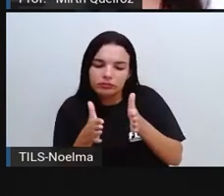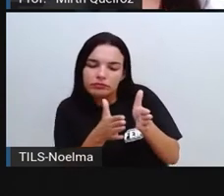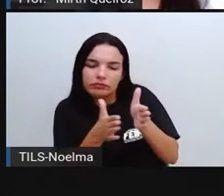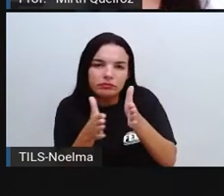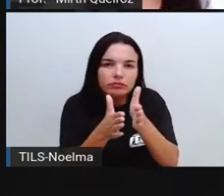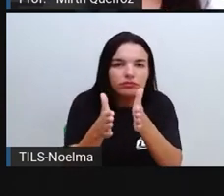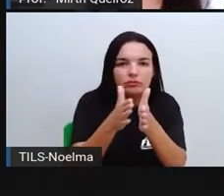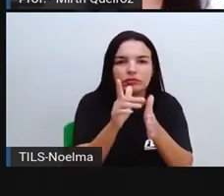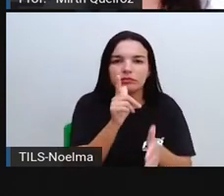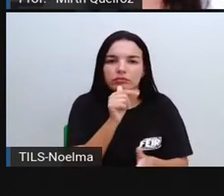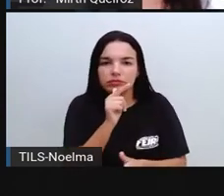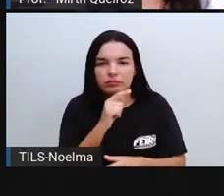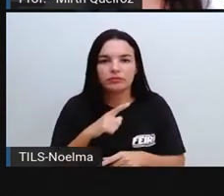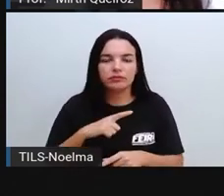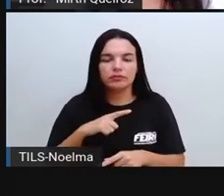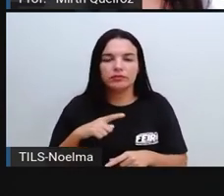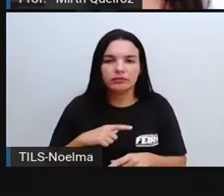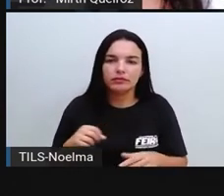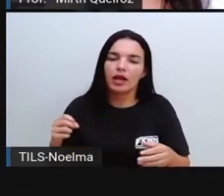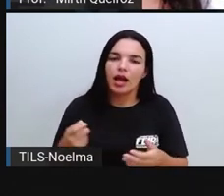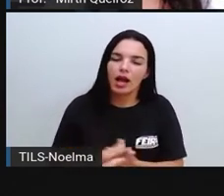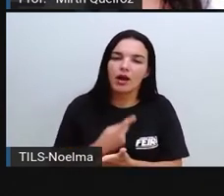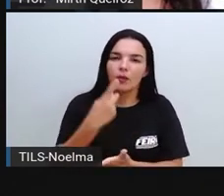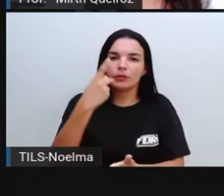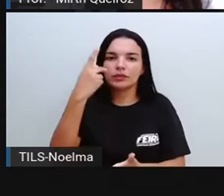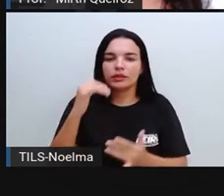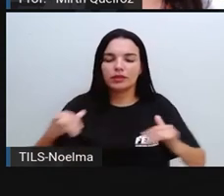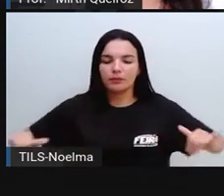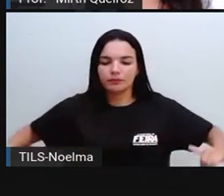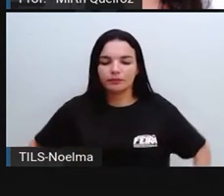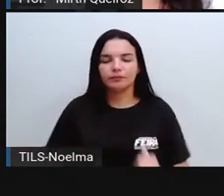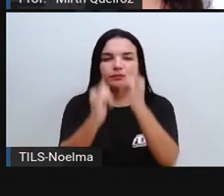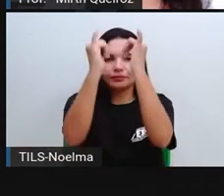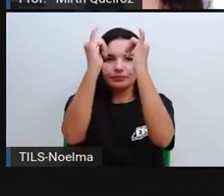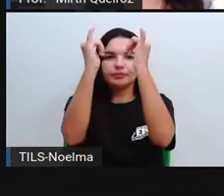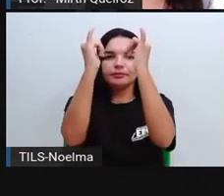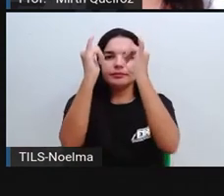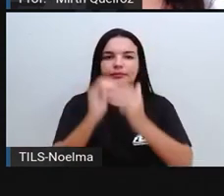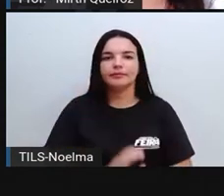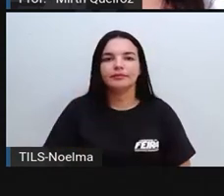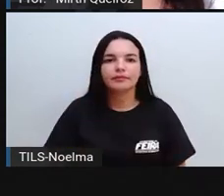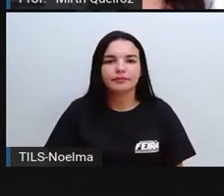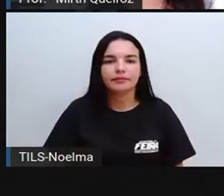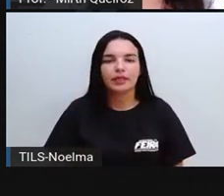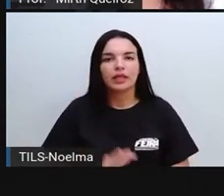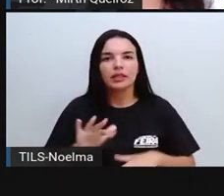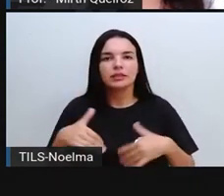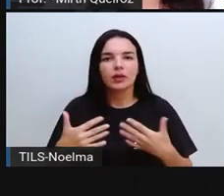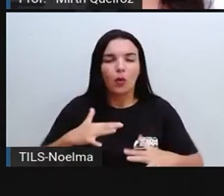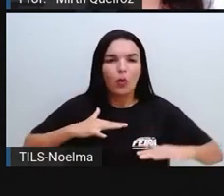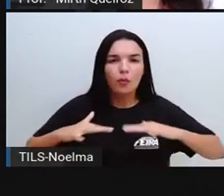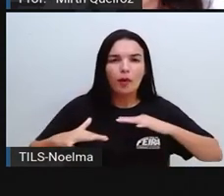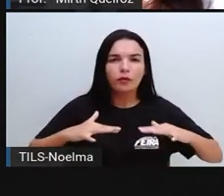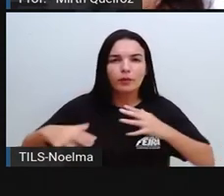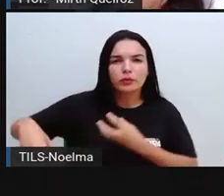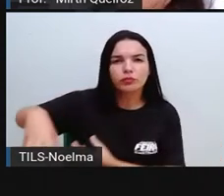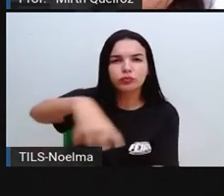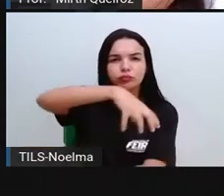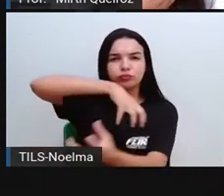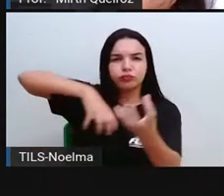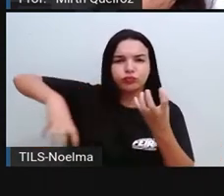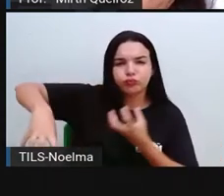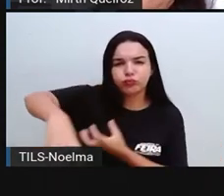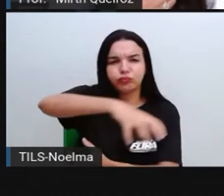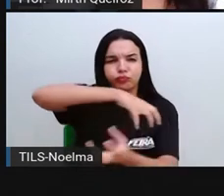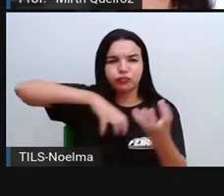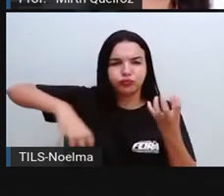e fazer com que essas turbinas, elas acabem girando, né? Então, o movimento giratório dessas turbinas